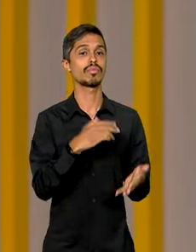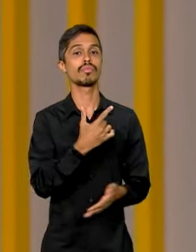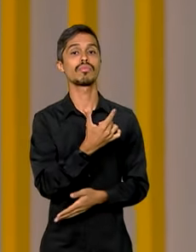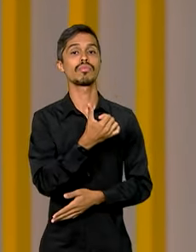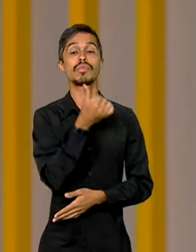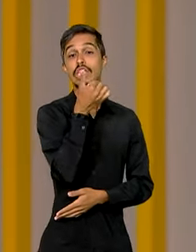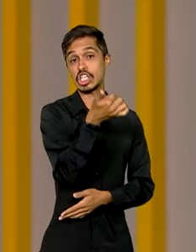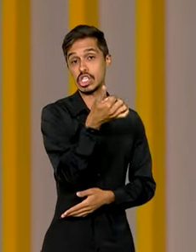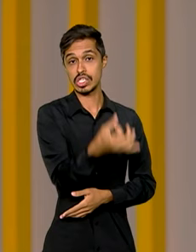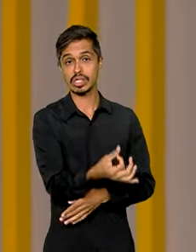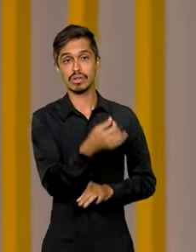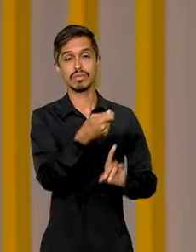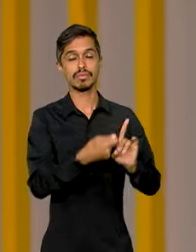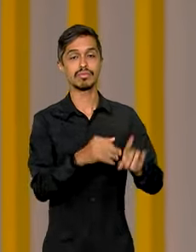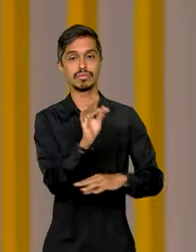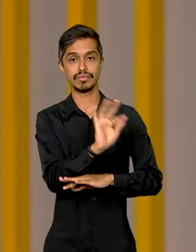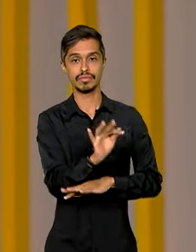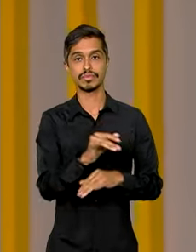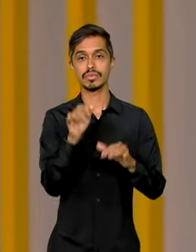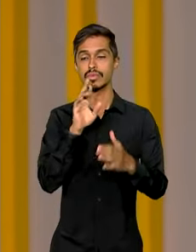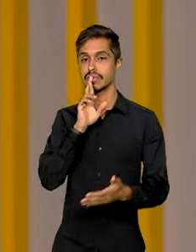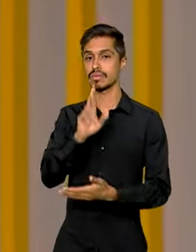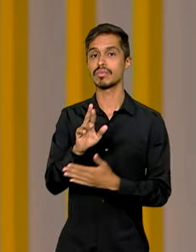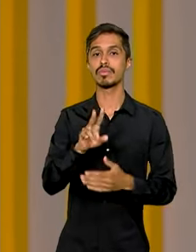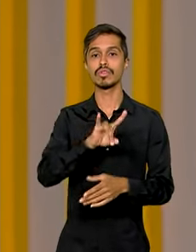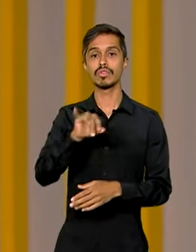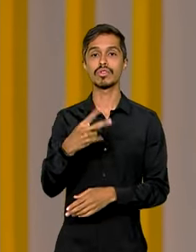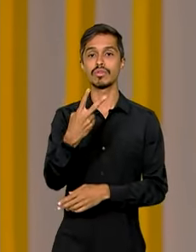e o resultado do edital será divulgado no dia 29 deste mês.